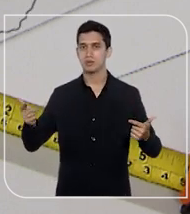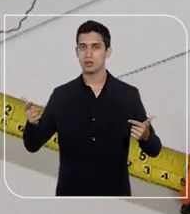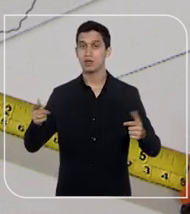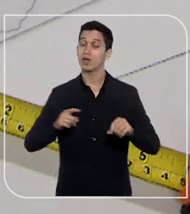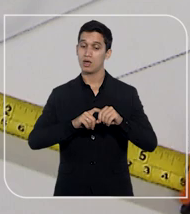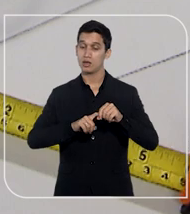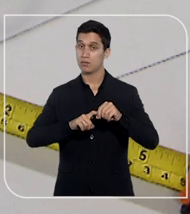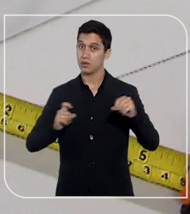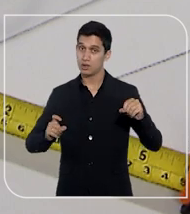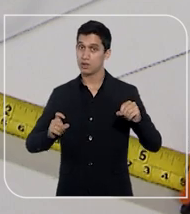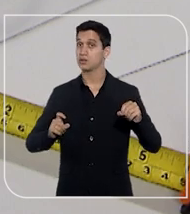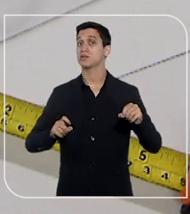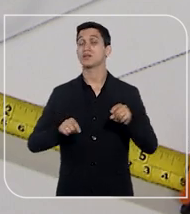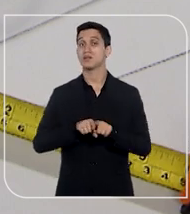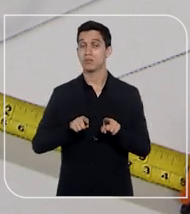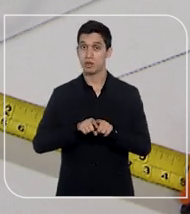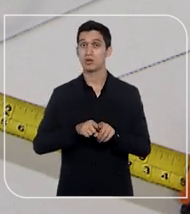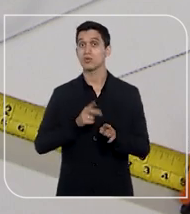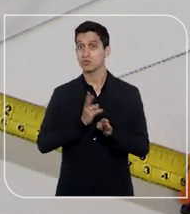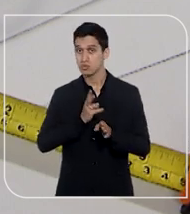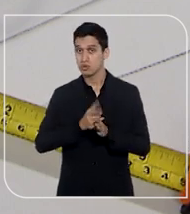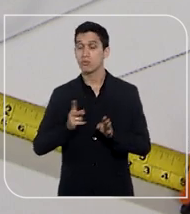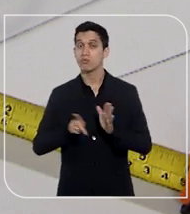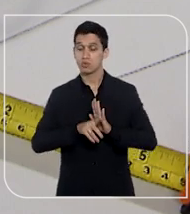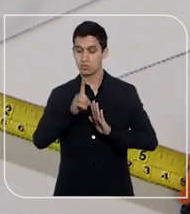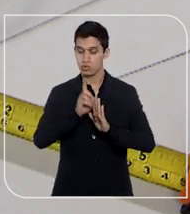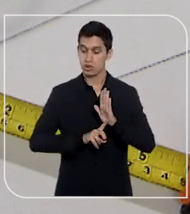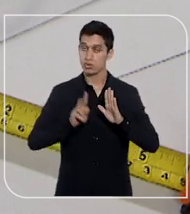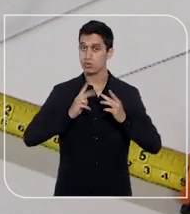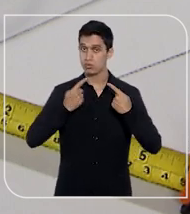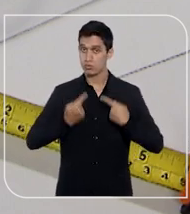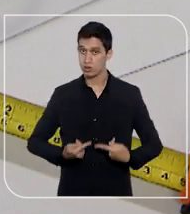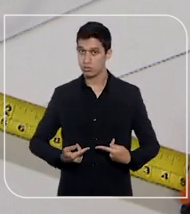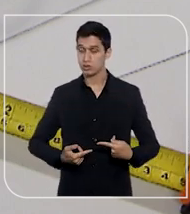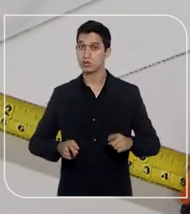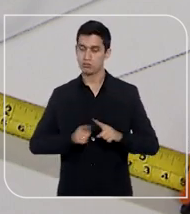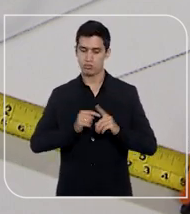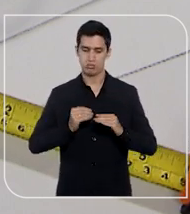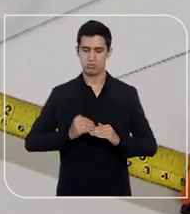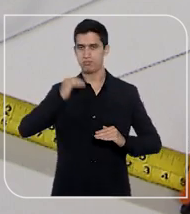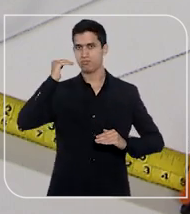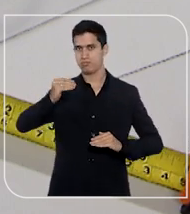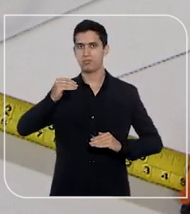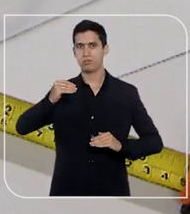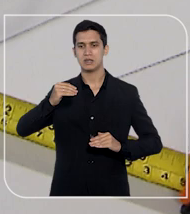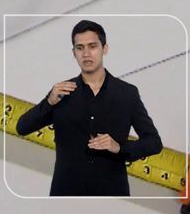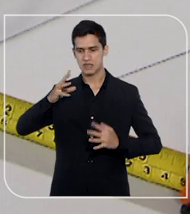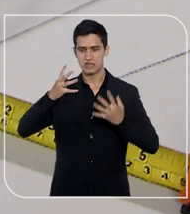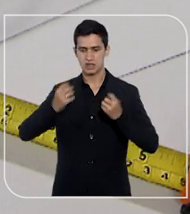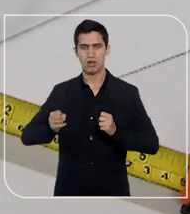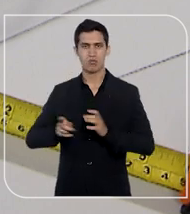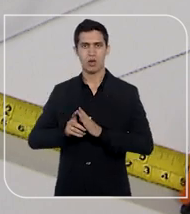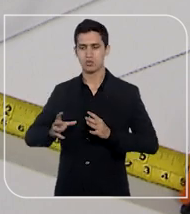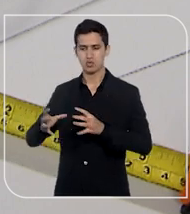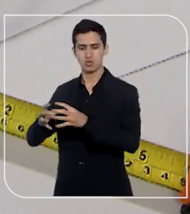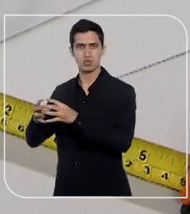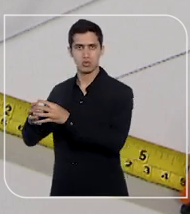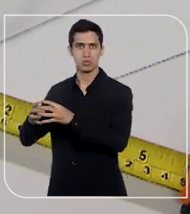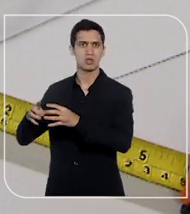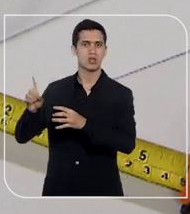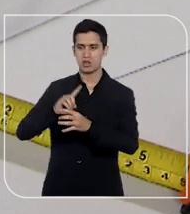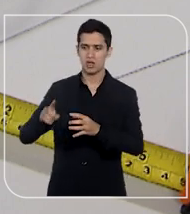A independência nacional, a prevalência dos direitos humanos, a autodeterminação dos povos, a não